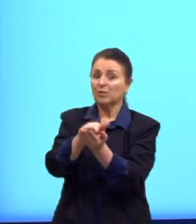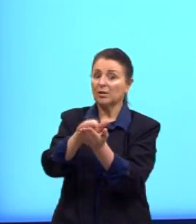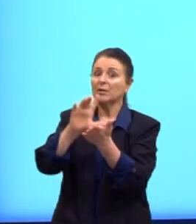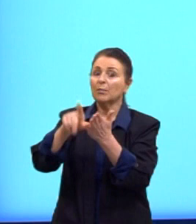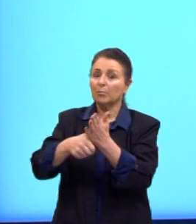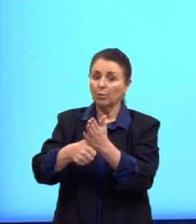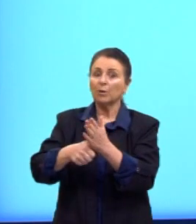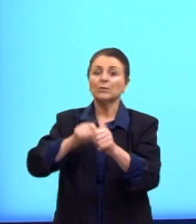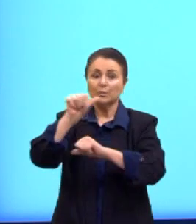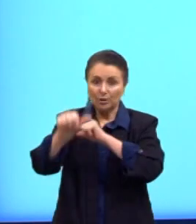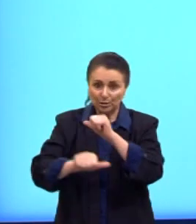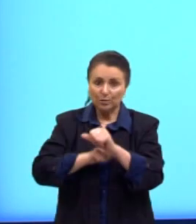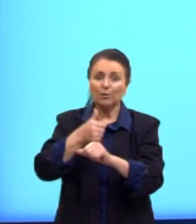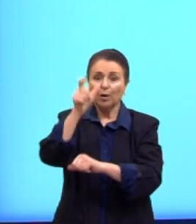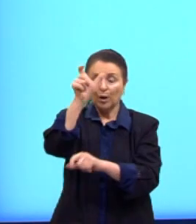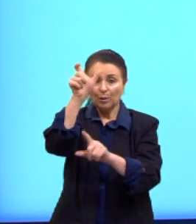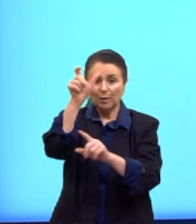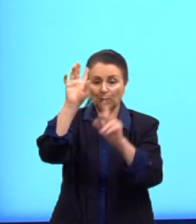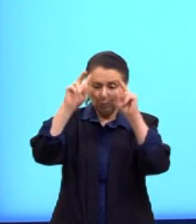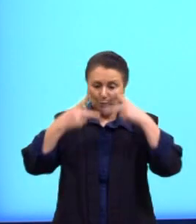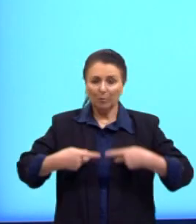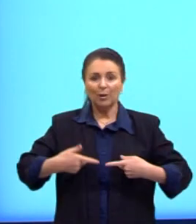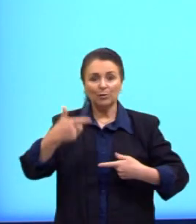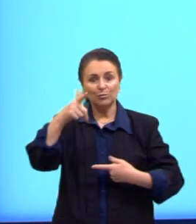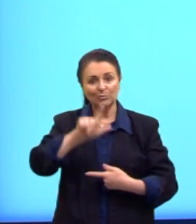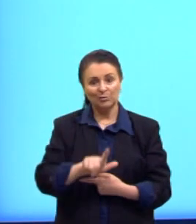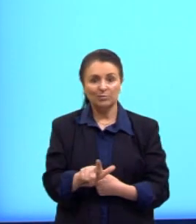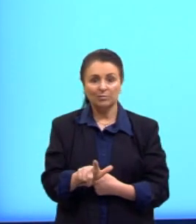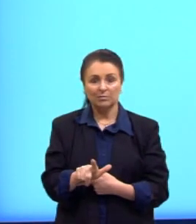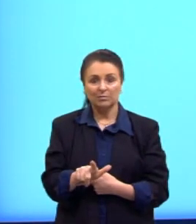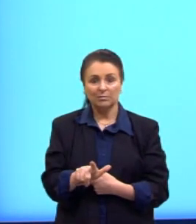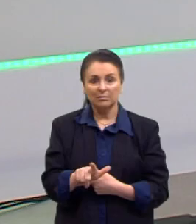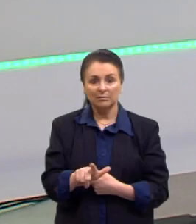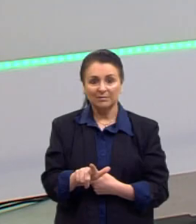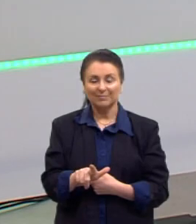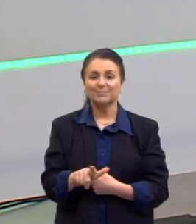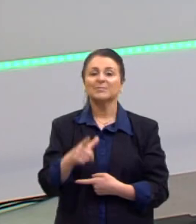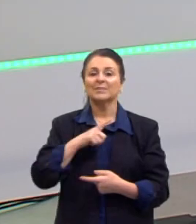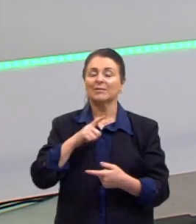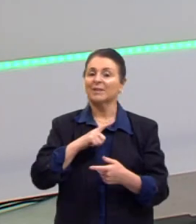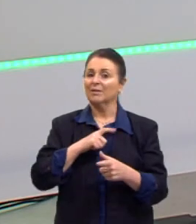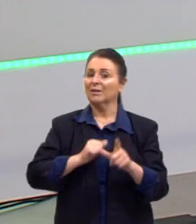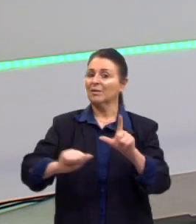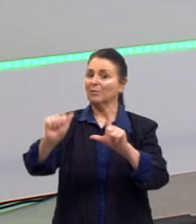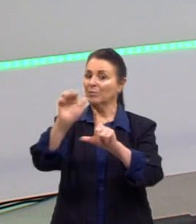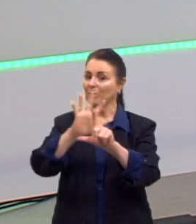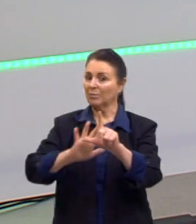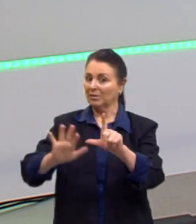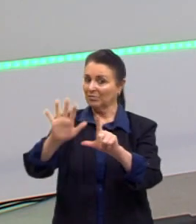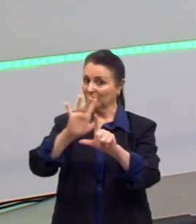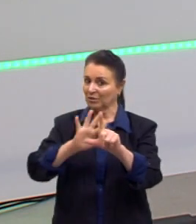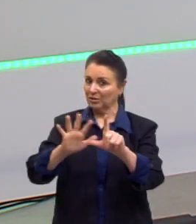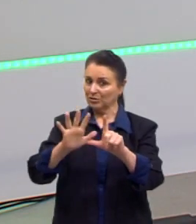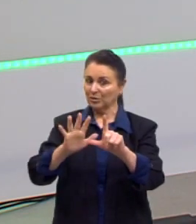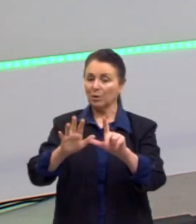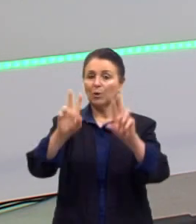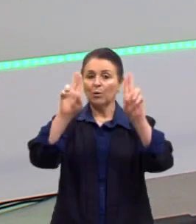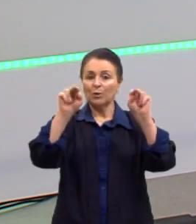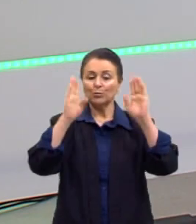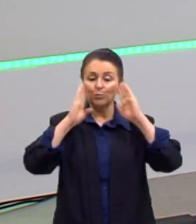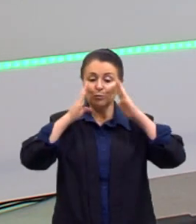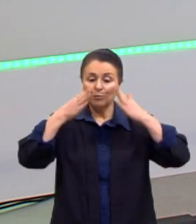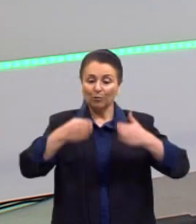segunda você desvira. Aqui a gente tem uma charge, porque é um assunto focado numa